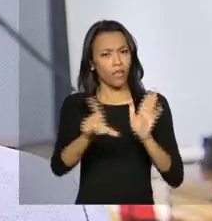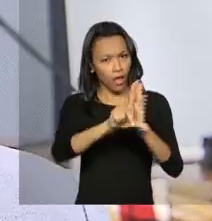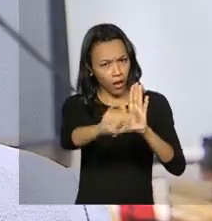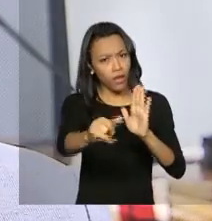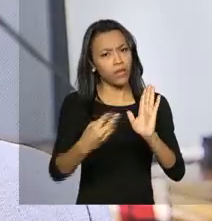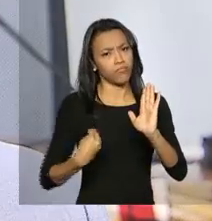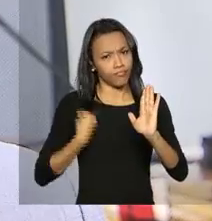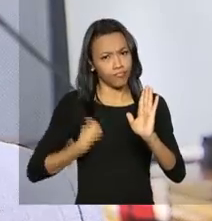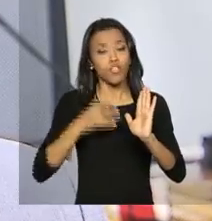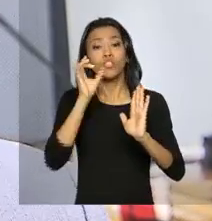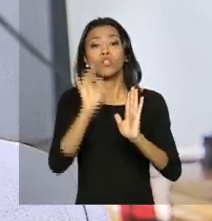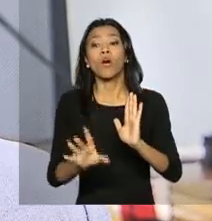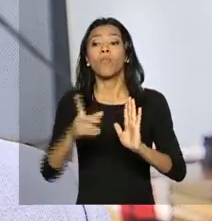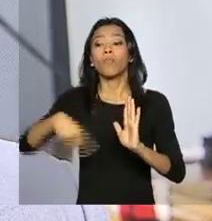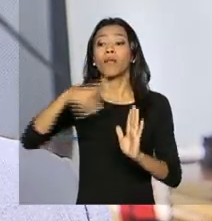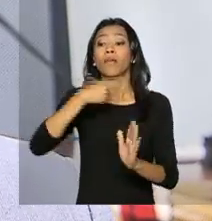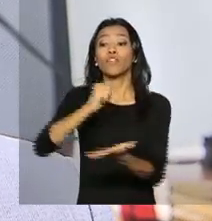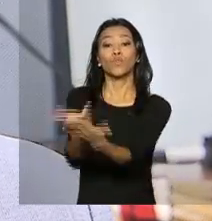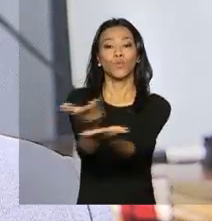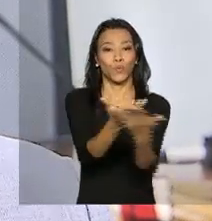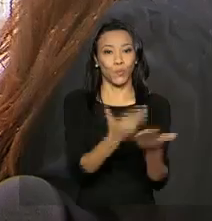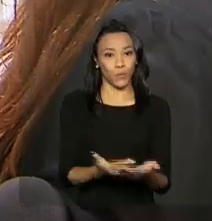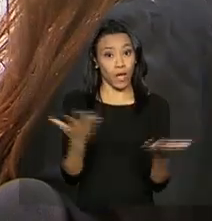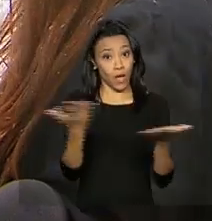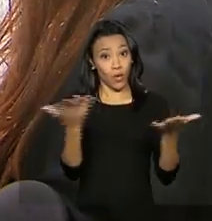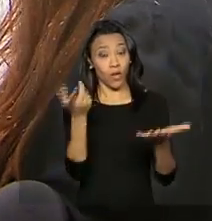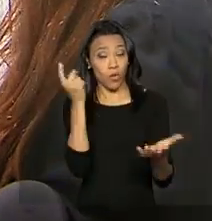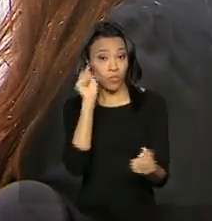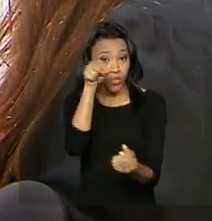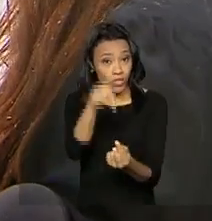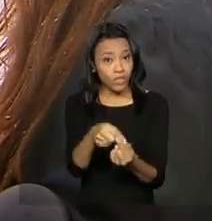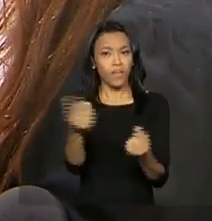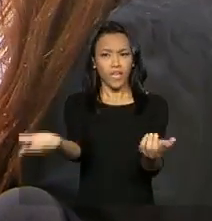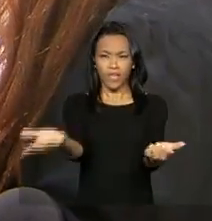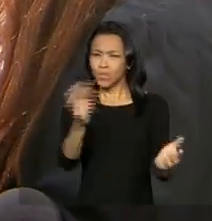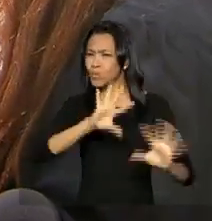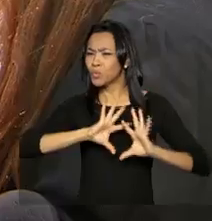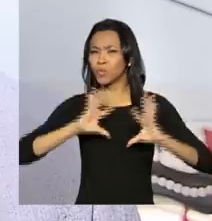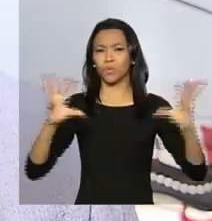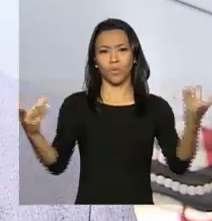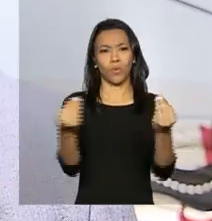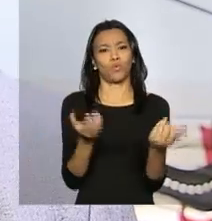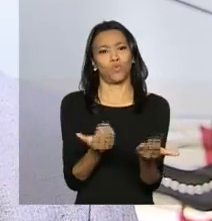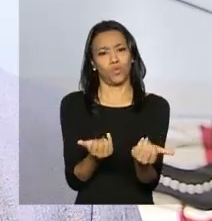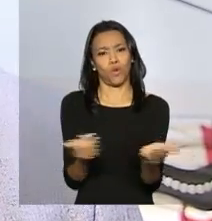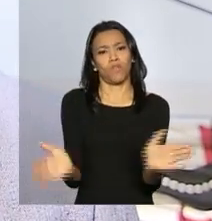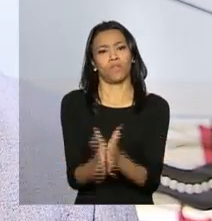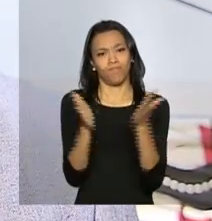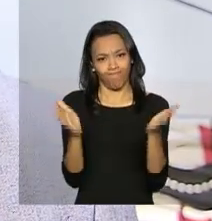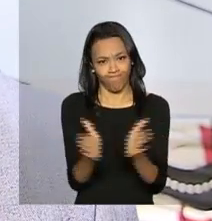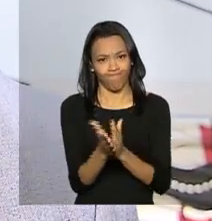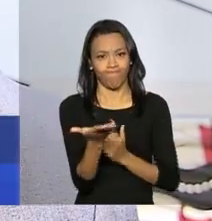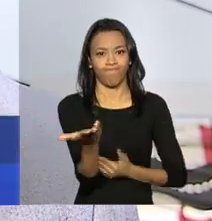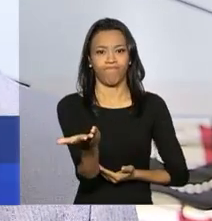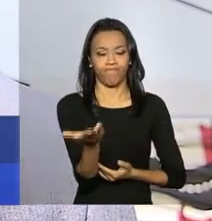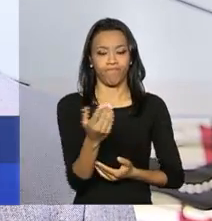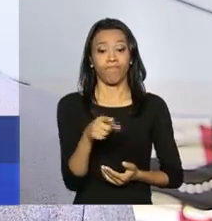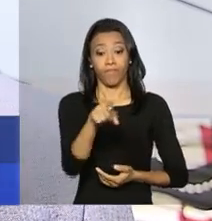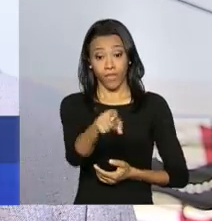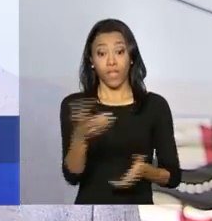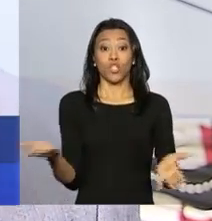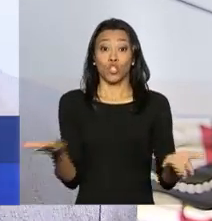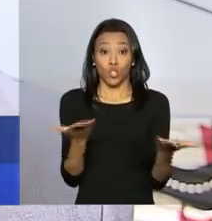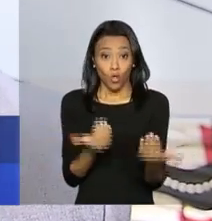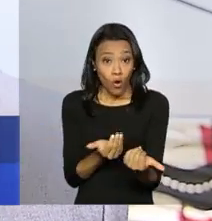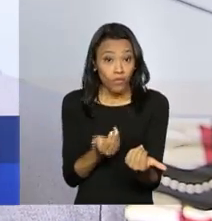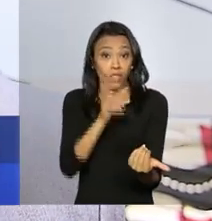apenas para estudantes. Agora a ideia é incluir todos os jovens de baixa renda. É um programa que inclusive atinge jovens